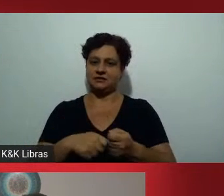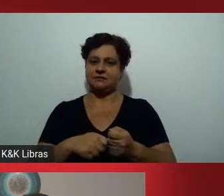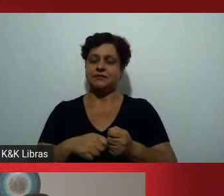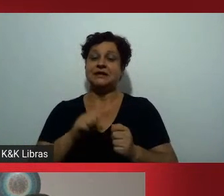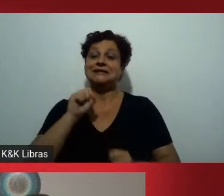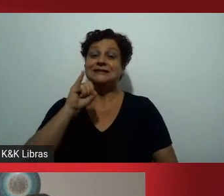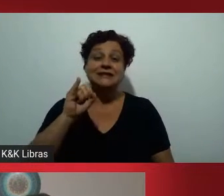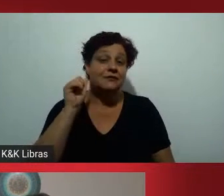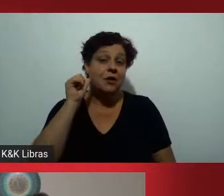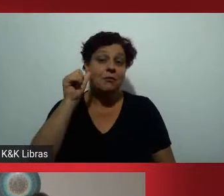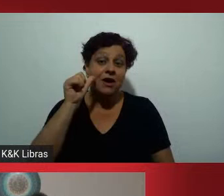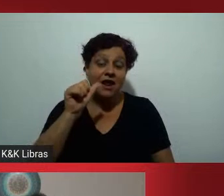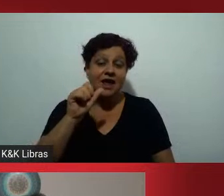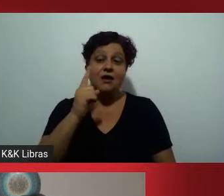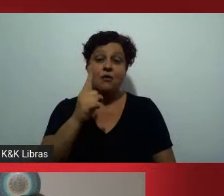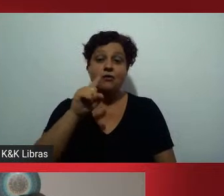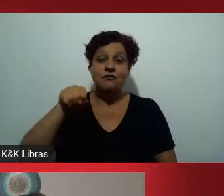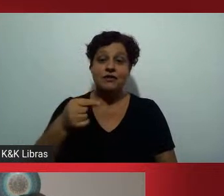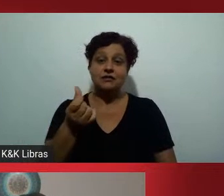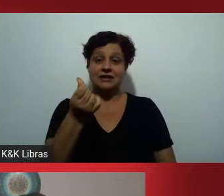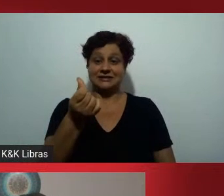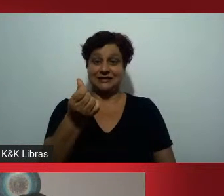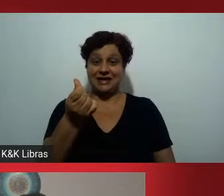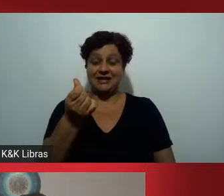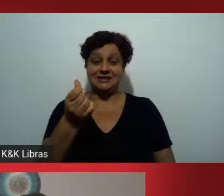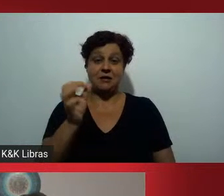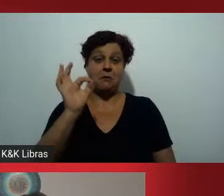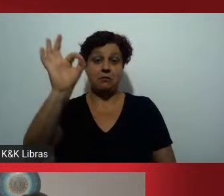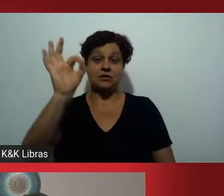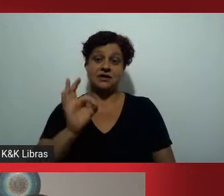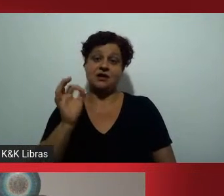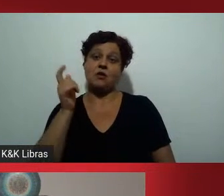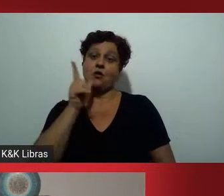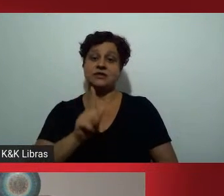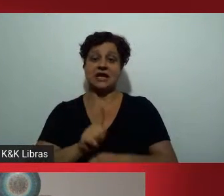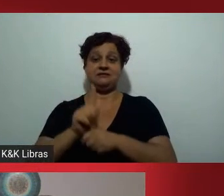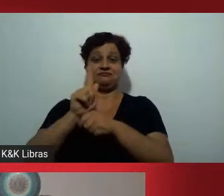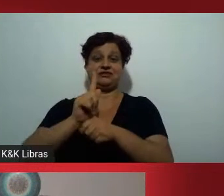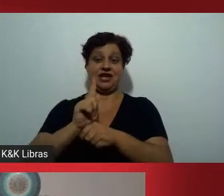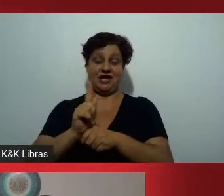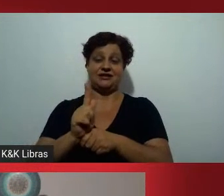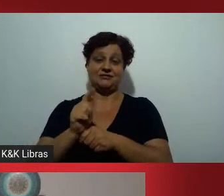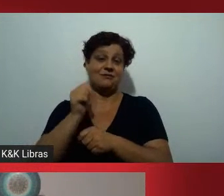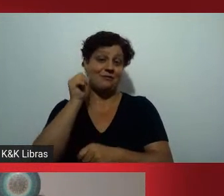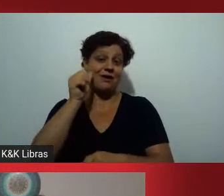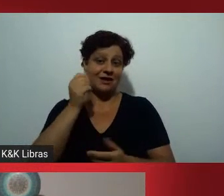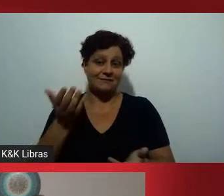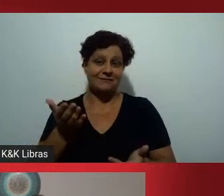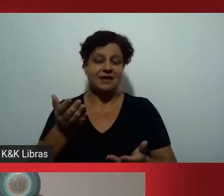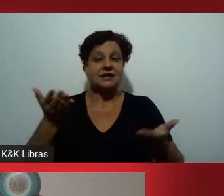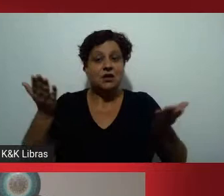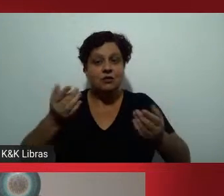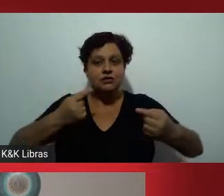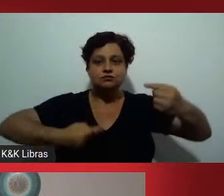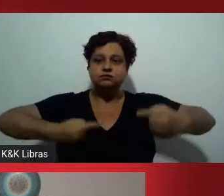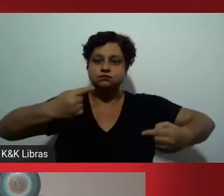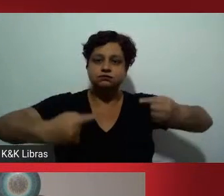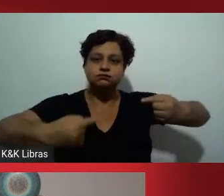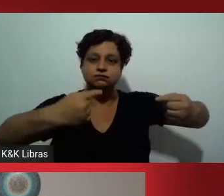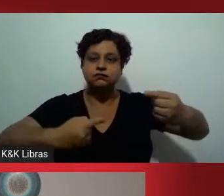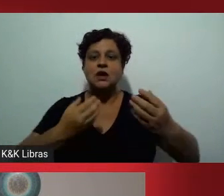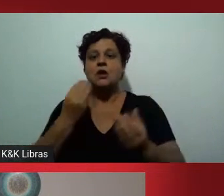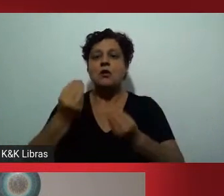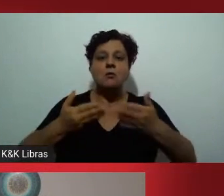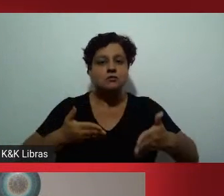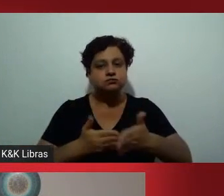,6% ocupam os cargos de gerência e para debater hoje os caminhos e obstáculos